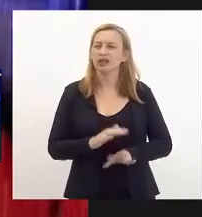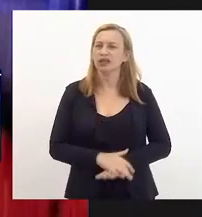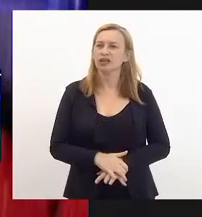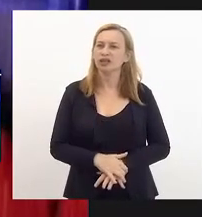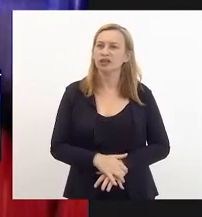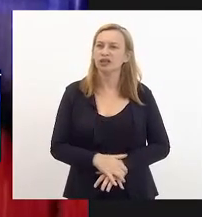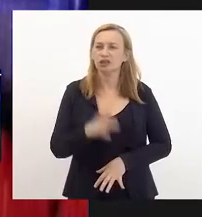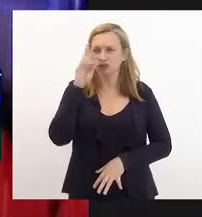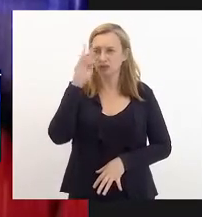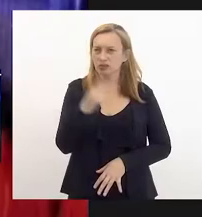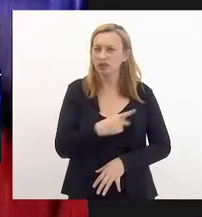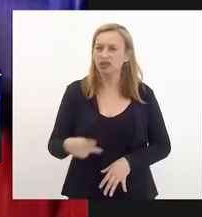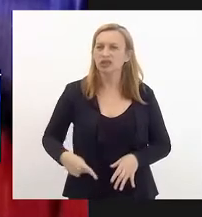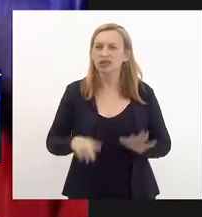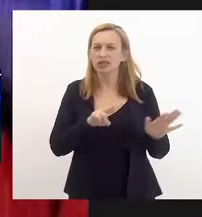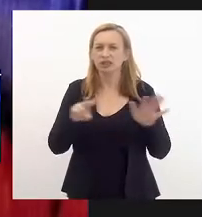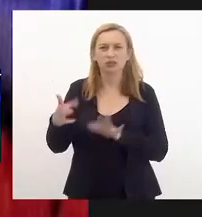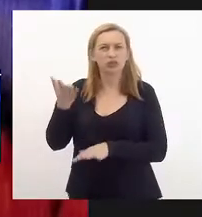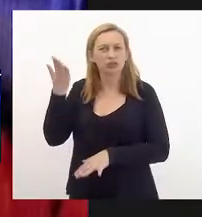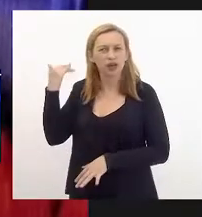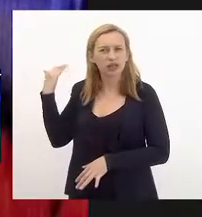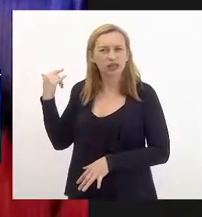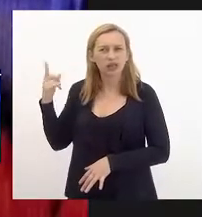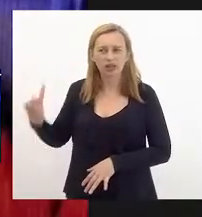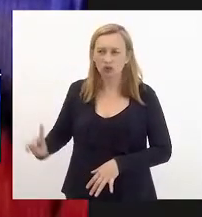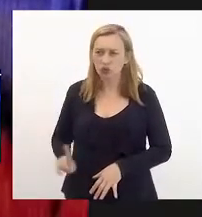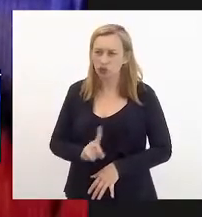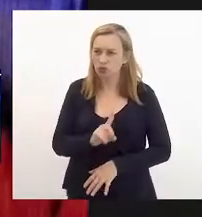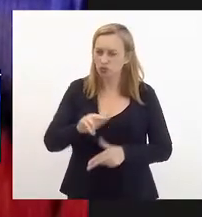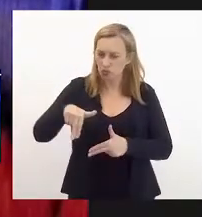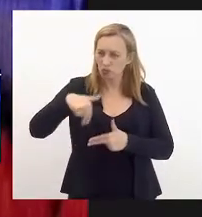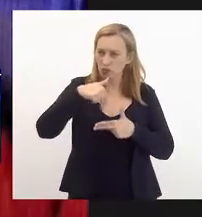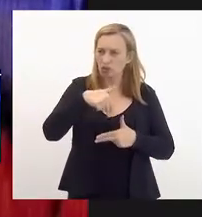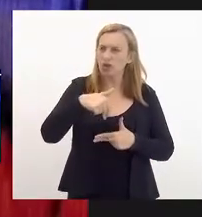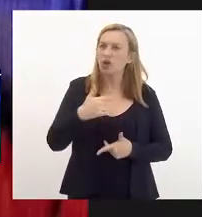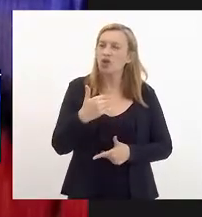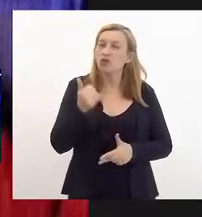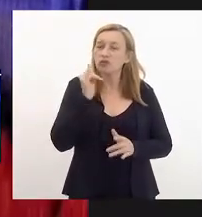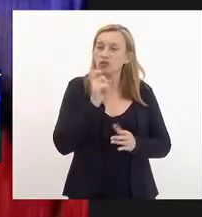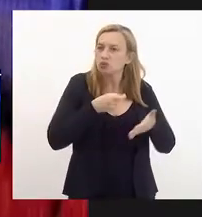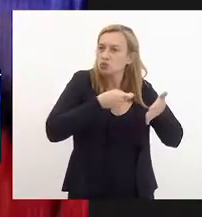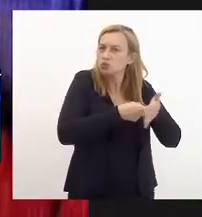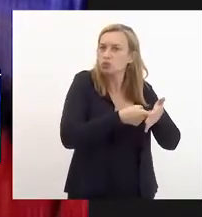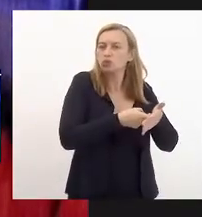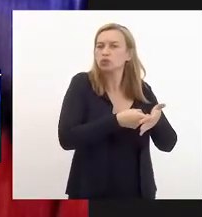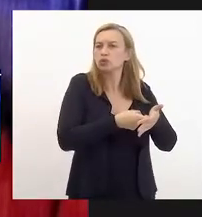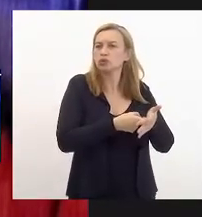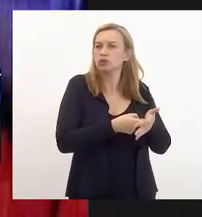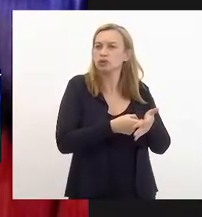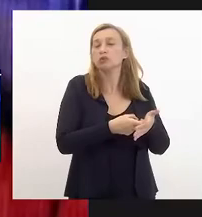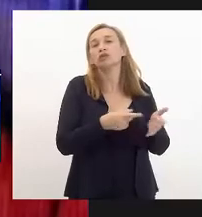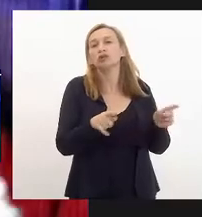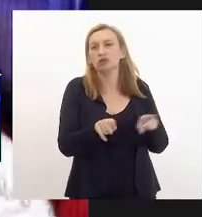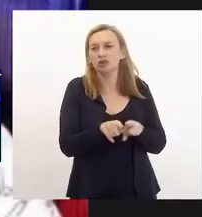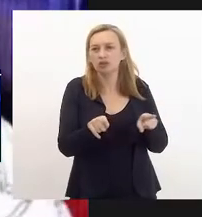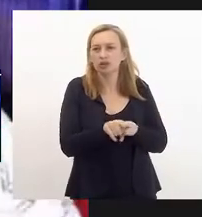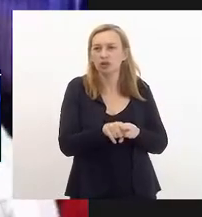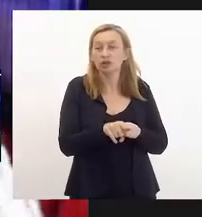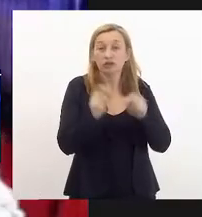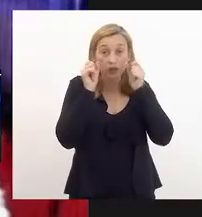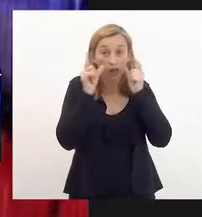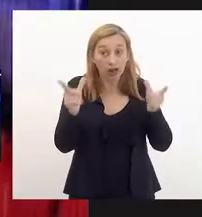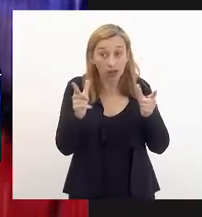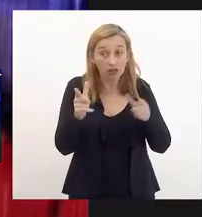Senhor presidente, na semana passada, eu vim no plenário e fiz uma denúncia, e ao mesmo tempo também fiz um